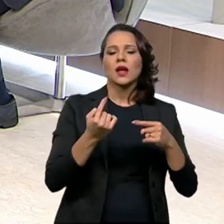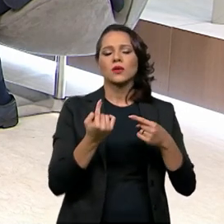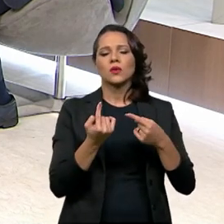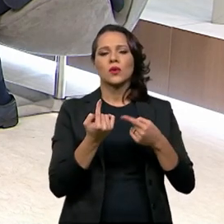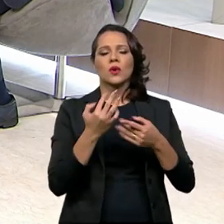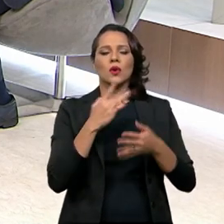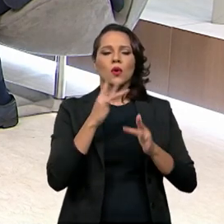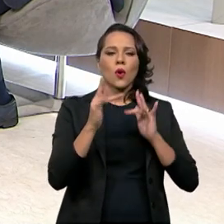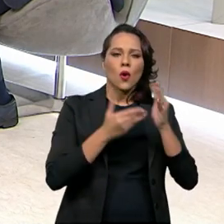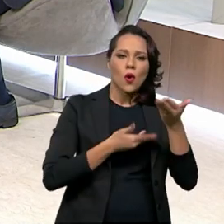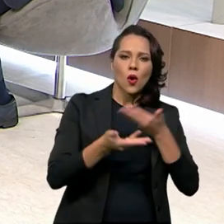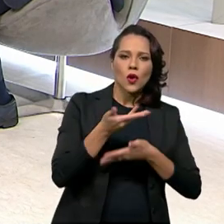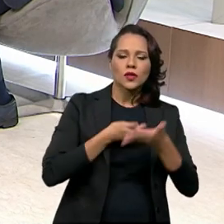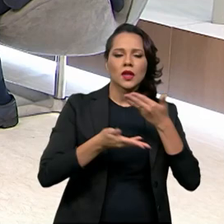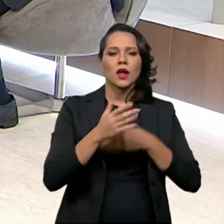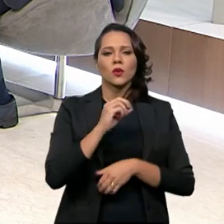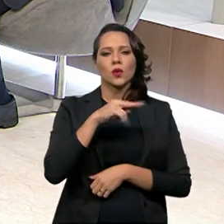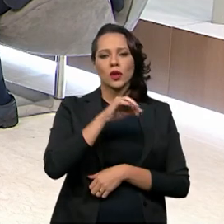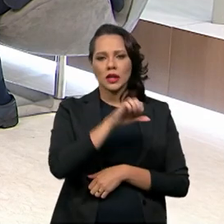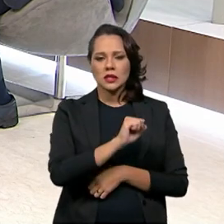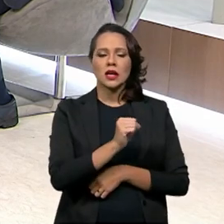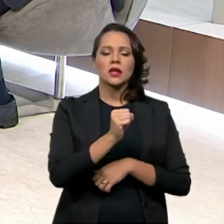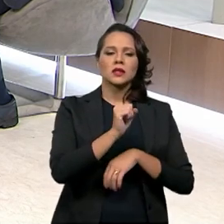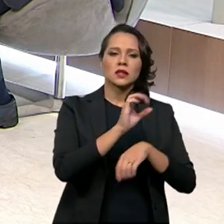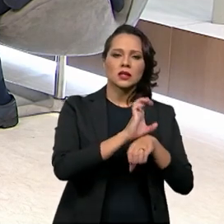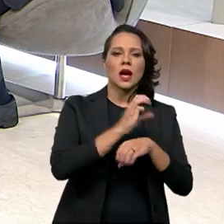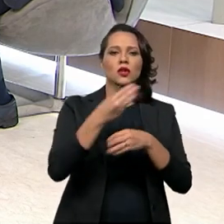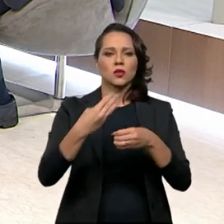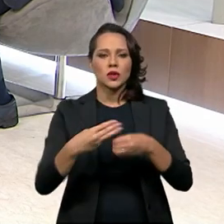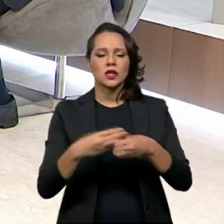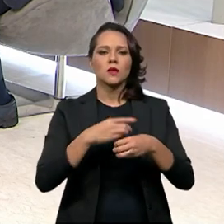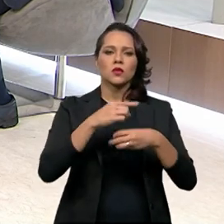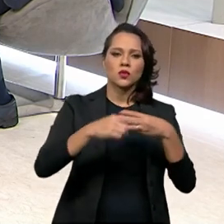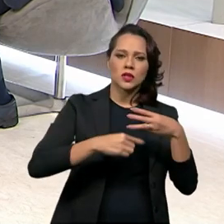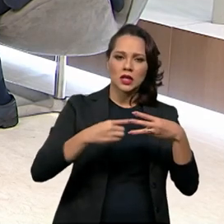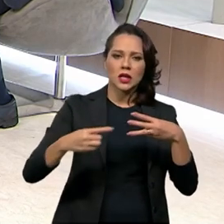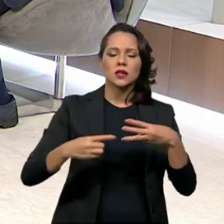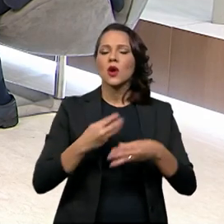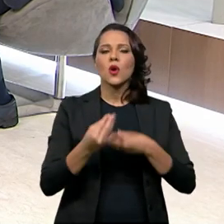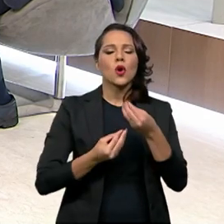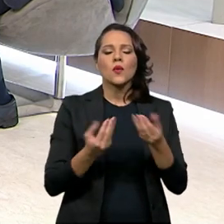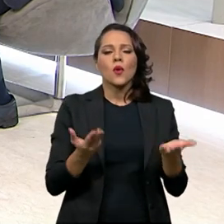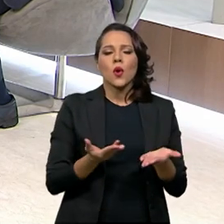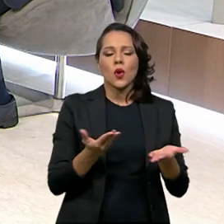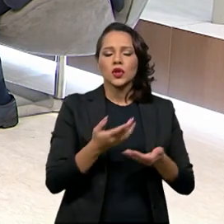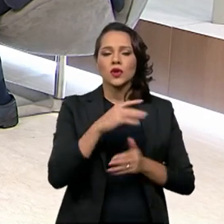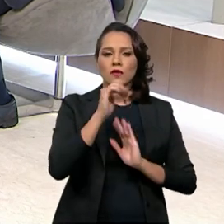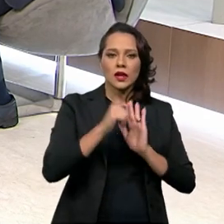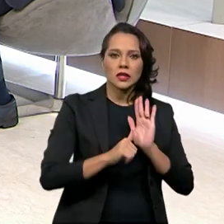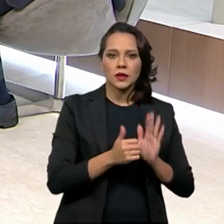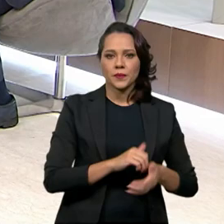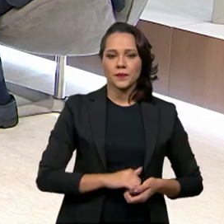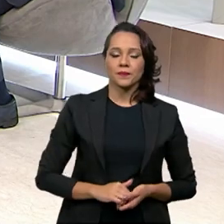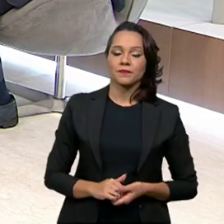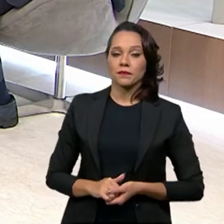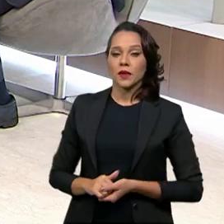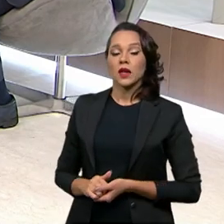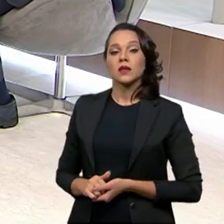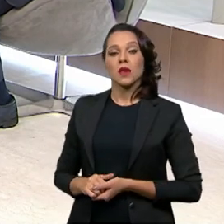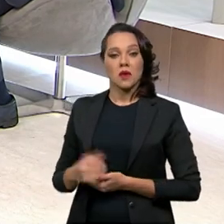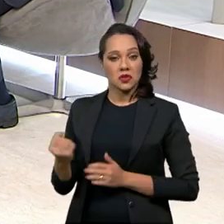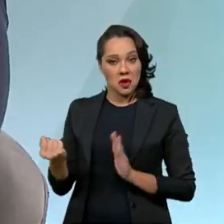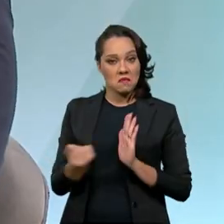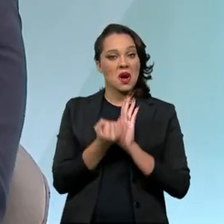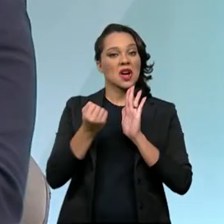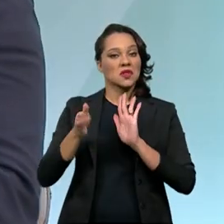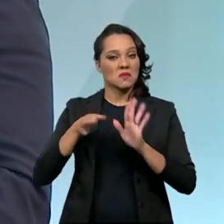ali no Conazense, que reúnem, né? Essa questão tripartite. Como que ela está hoje? Qual que a avaliação do senhor? Eu acho que um legado